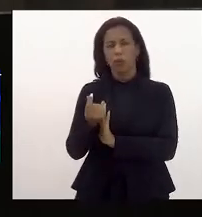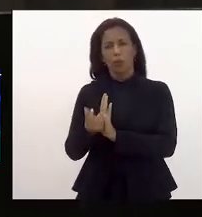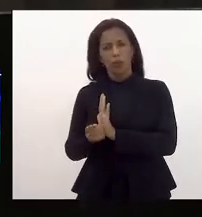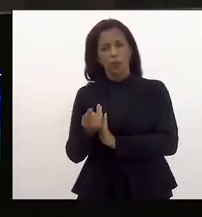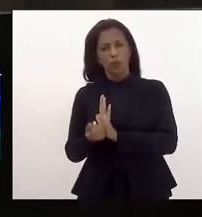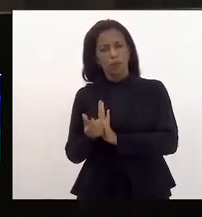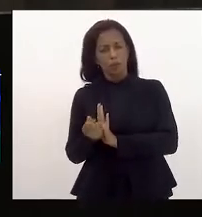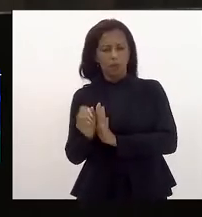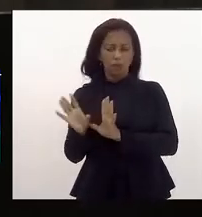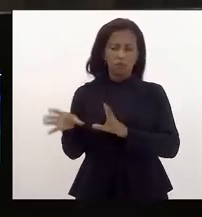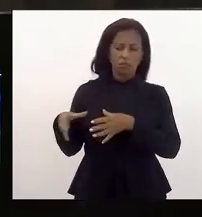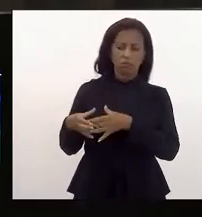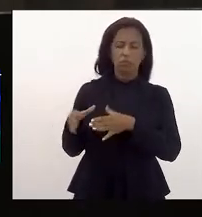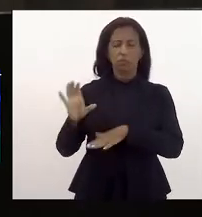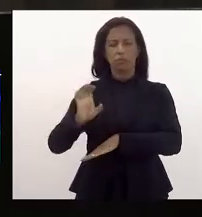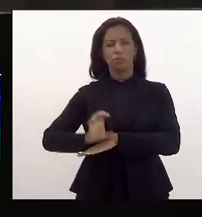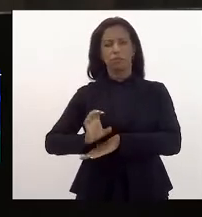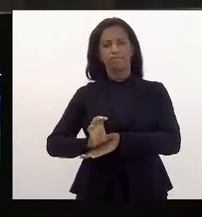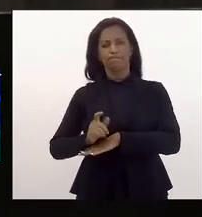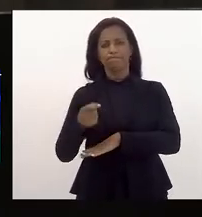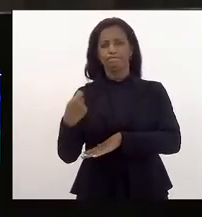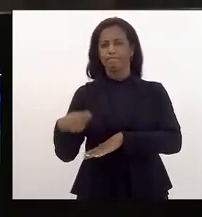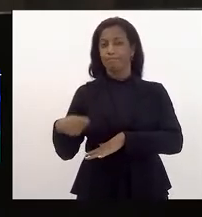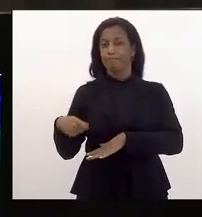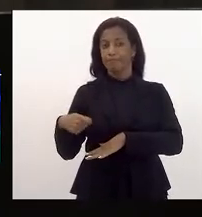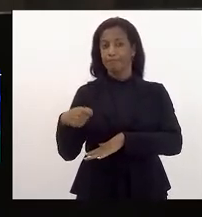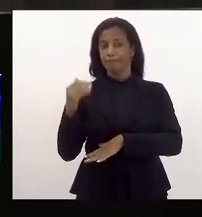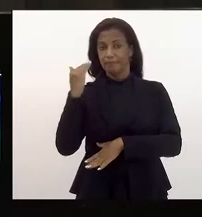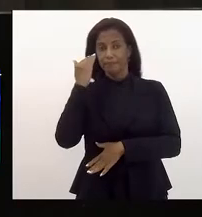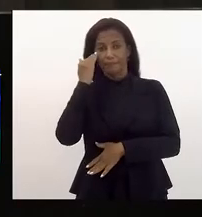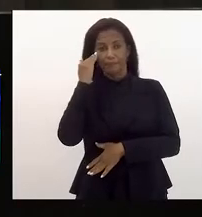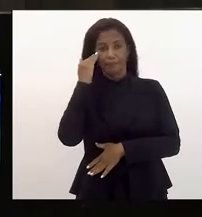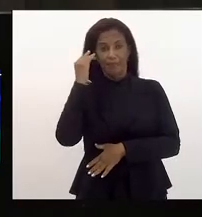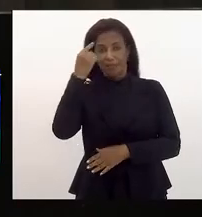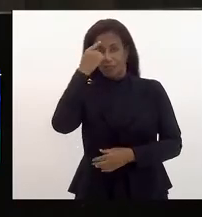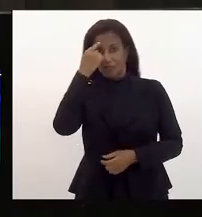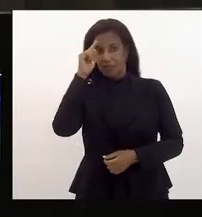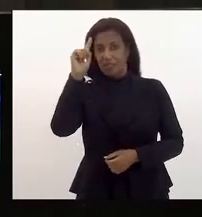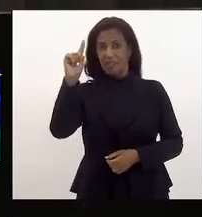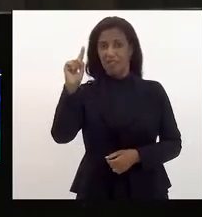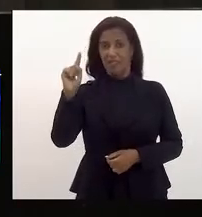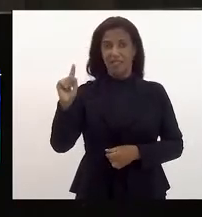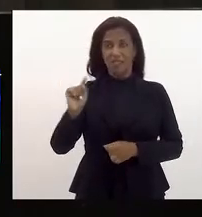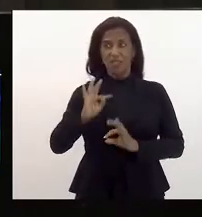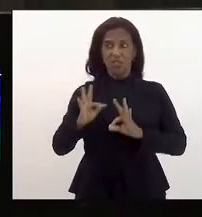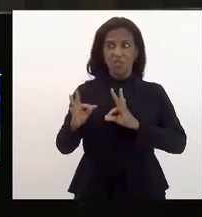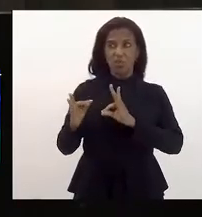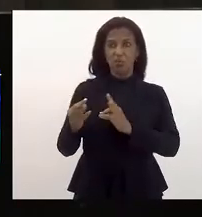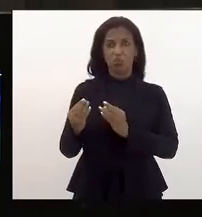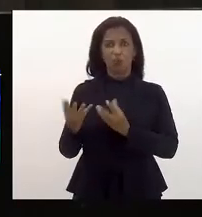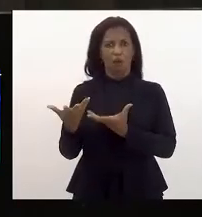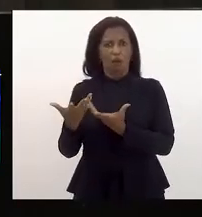nosso Estado, a gente tem que desmistificar essa ideia de que é aceitável gastos com investimentos